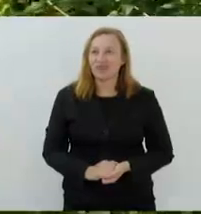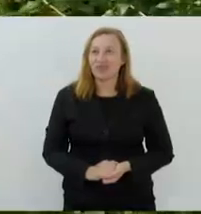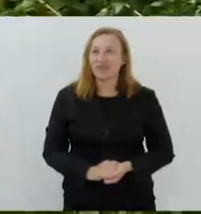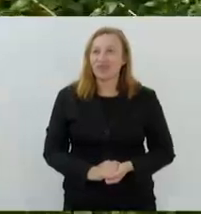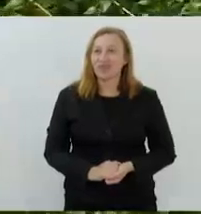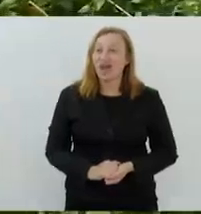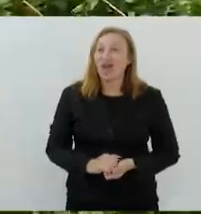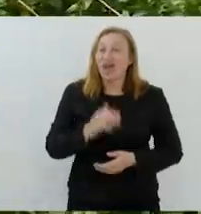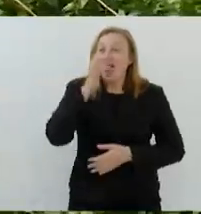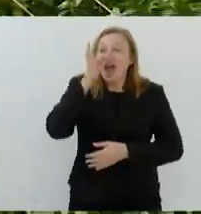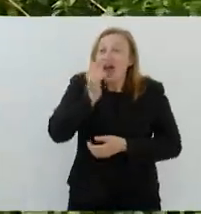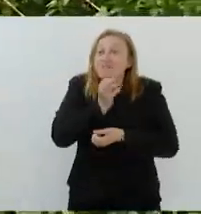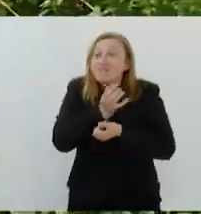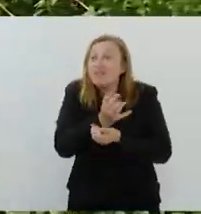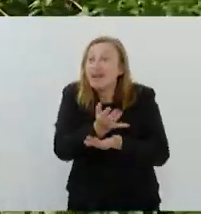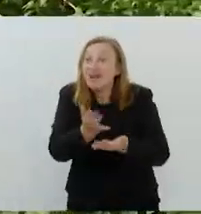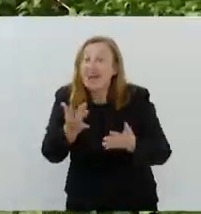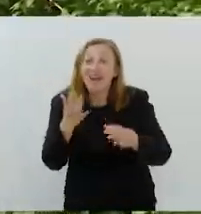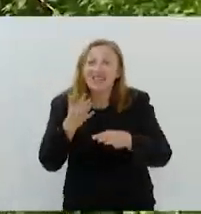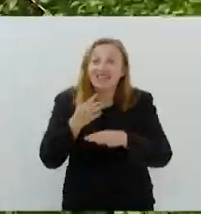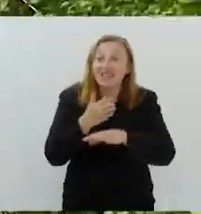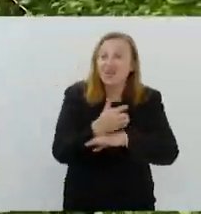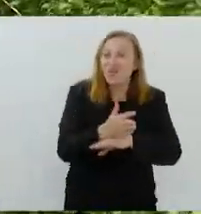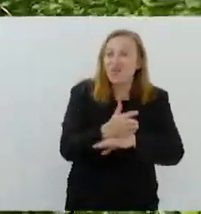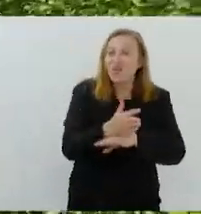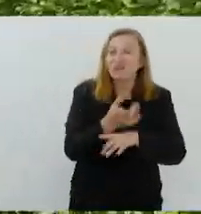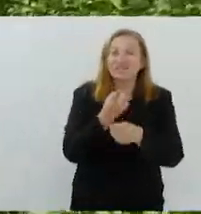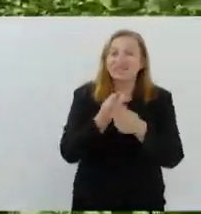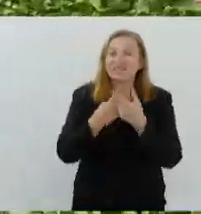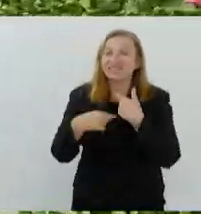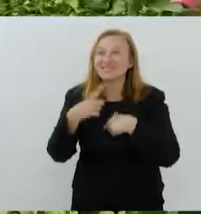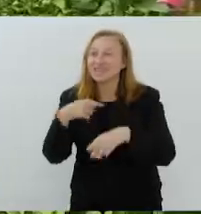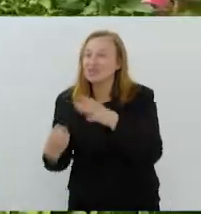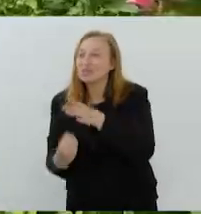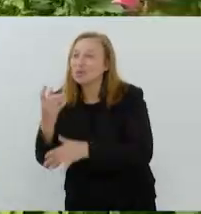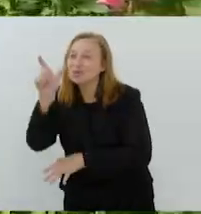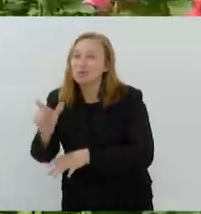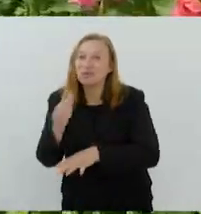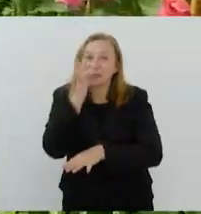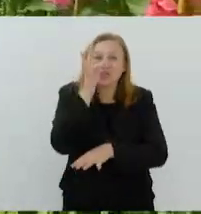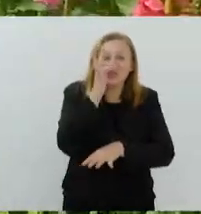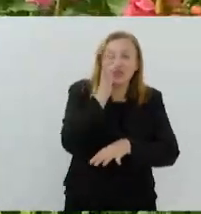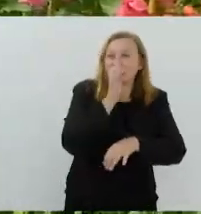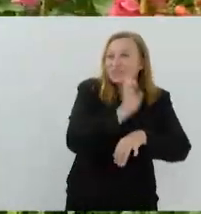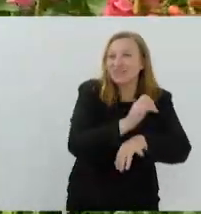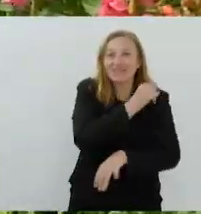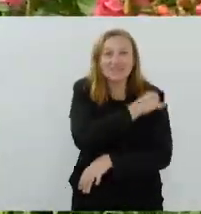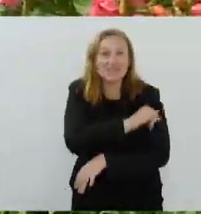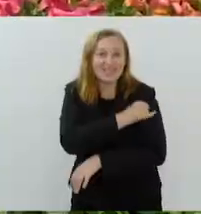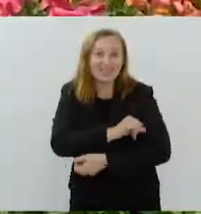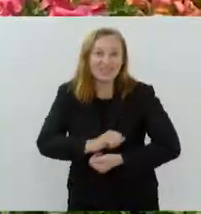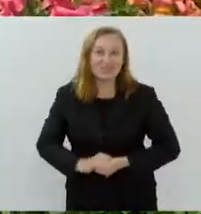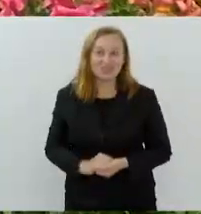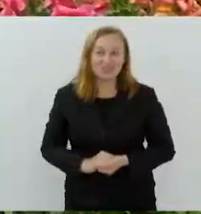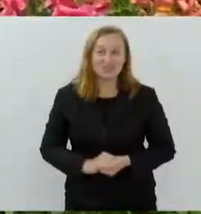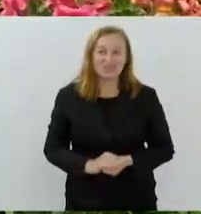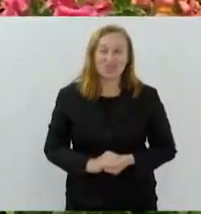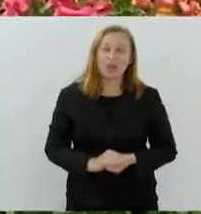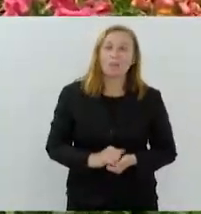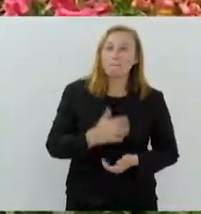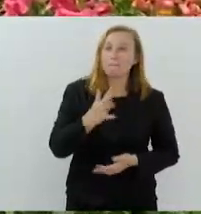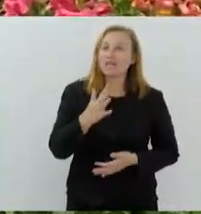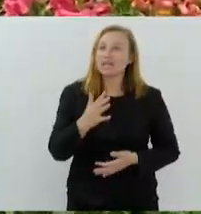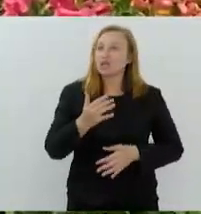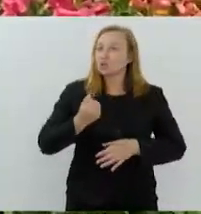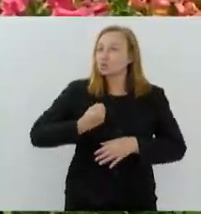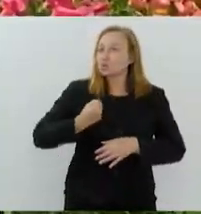A primavera chegou e com ela a expectativa entre os produtores de flores do estado do Rio de Janeiro. A previsão é de que